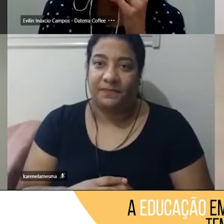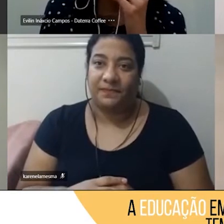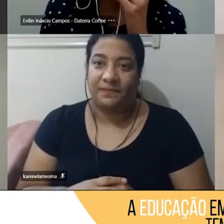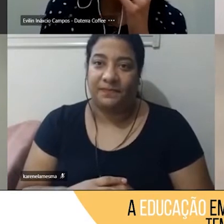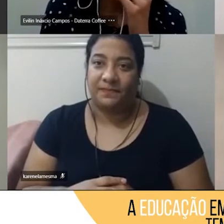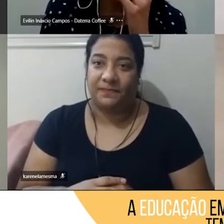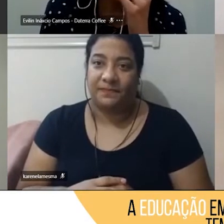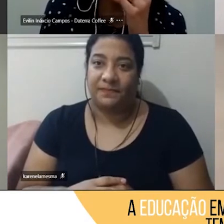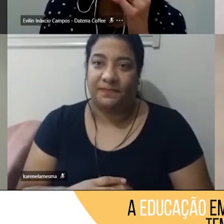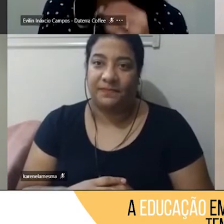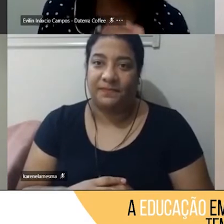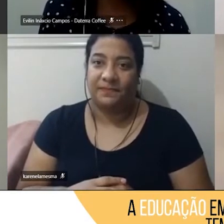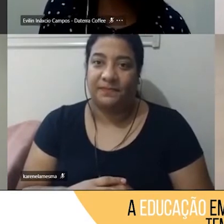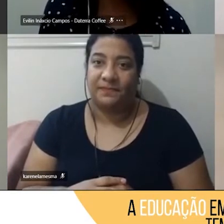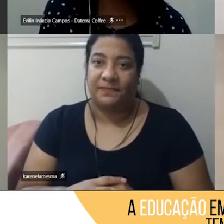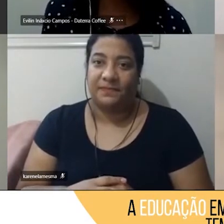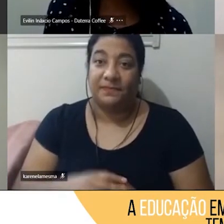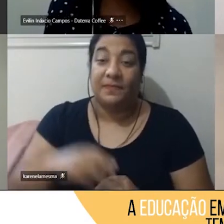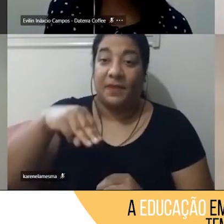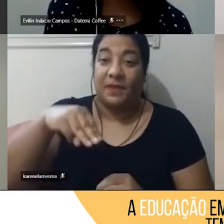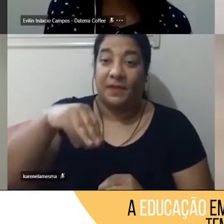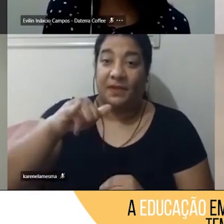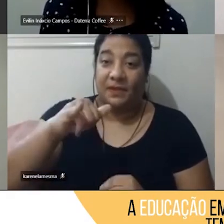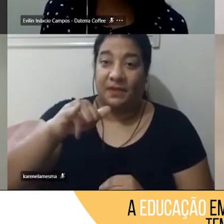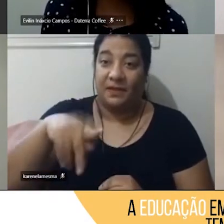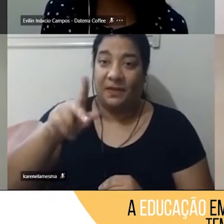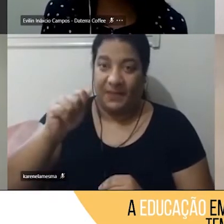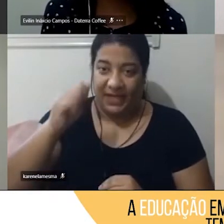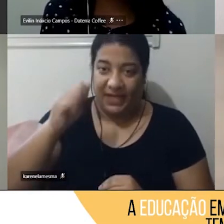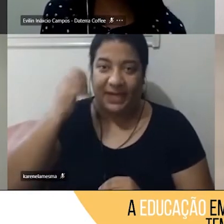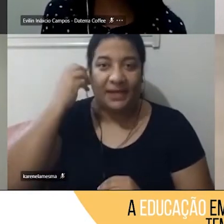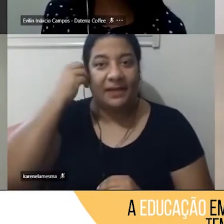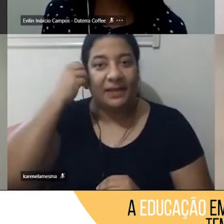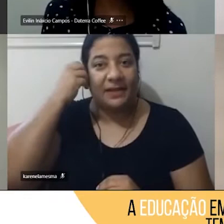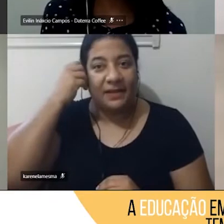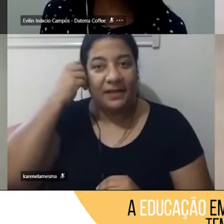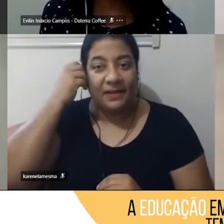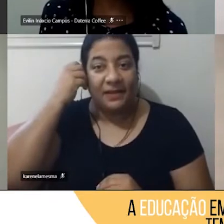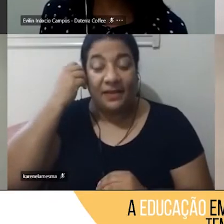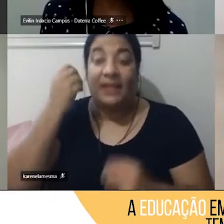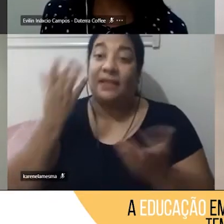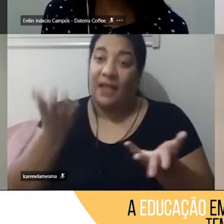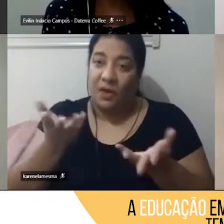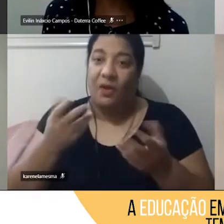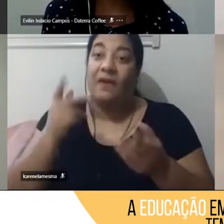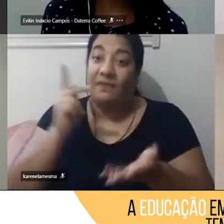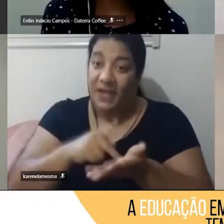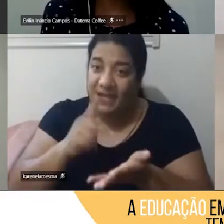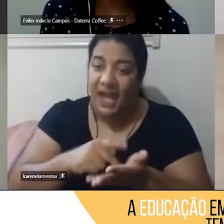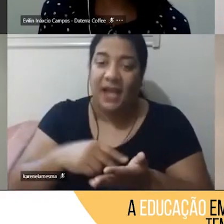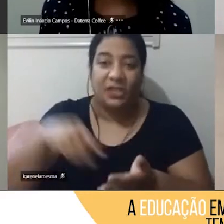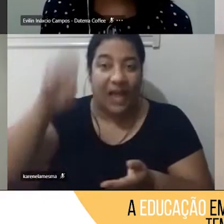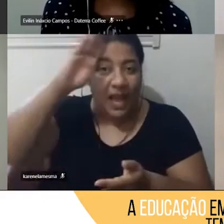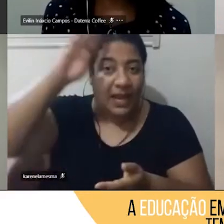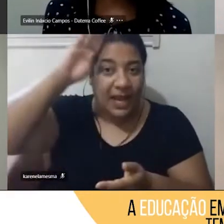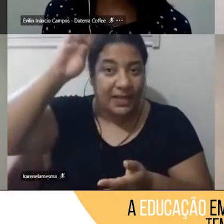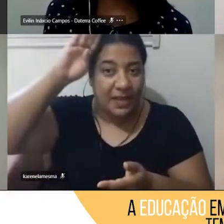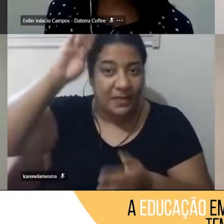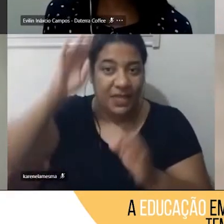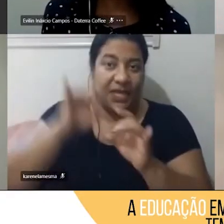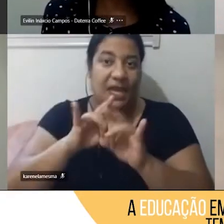Acho que a Mica, né? Bom, como a Cris falou, a gente está vivendo uma academia online, então no começo foi muita